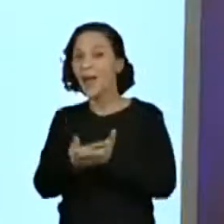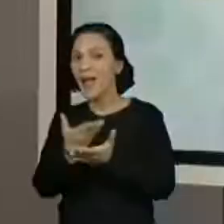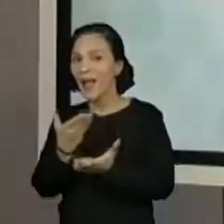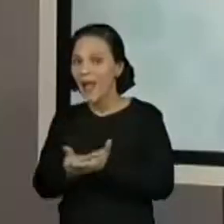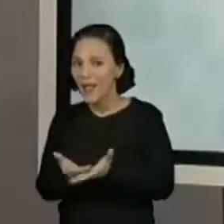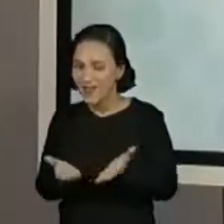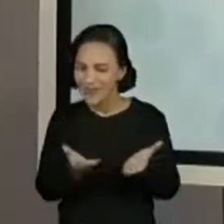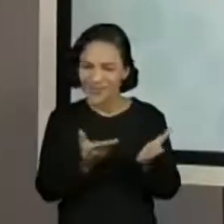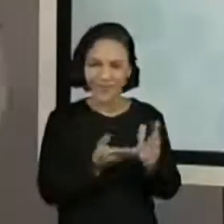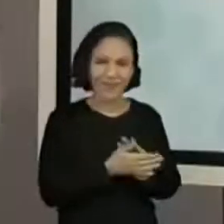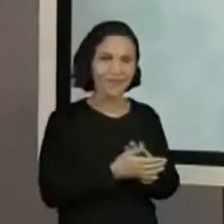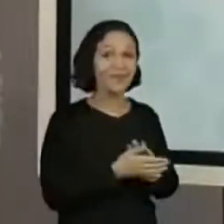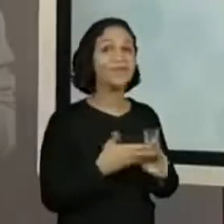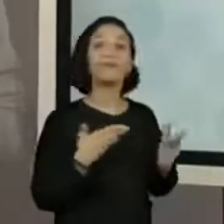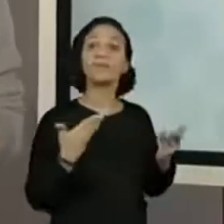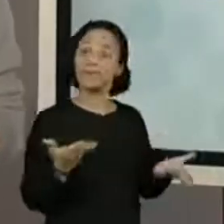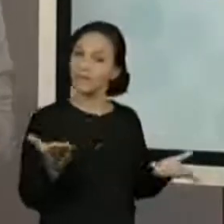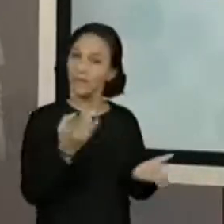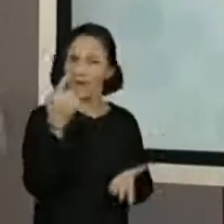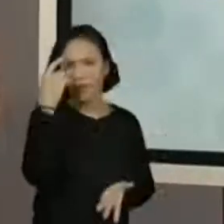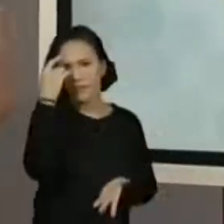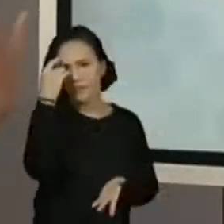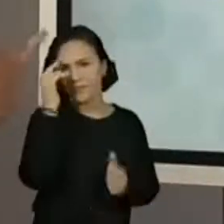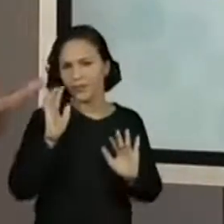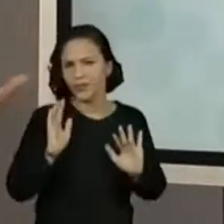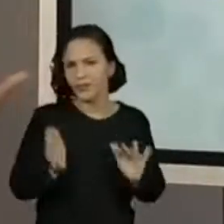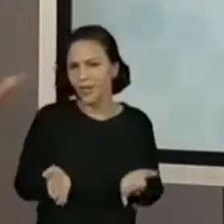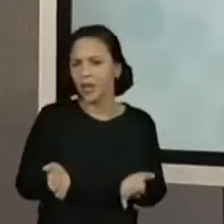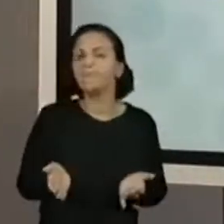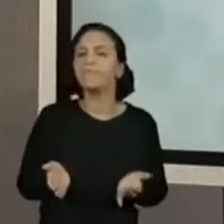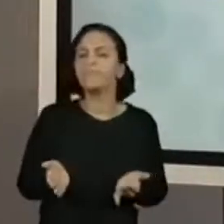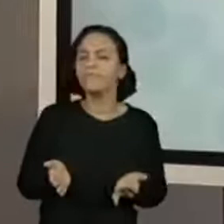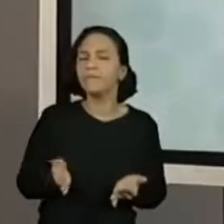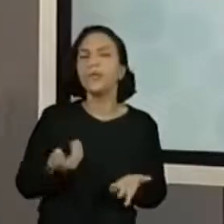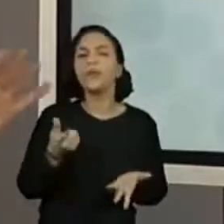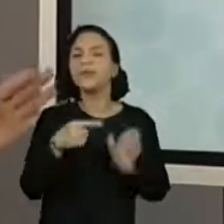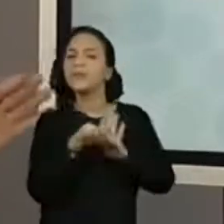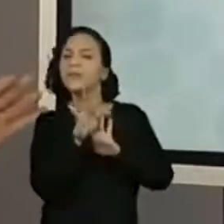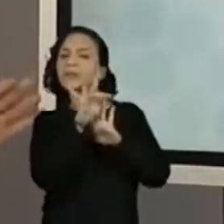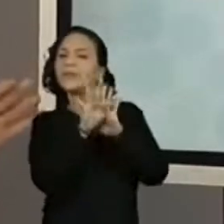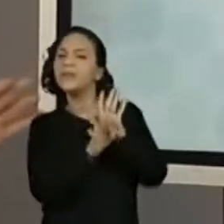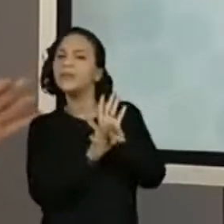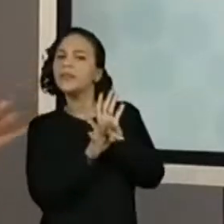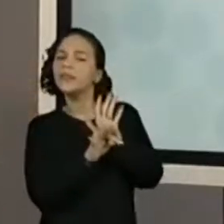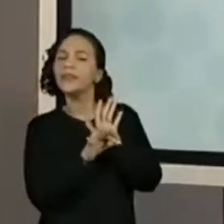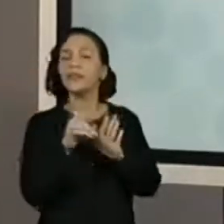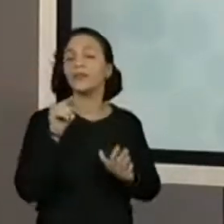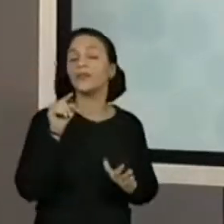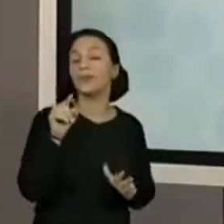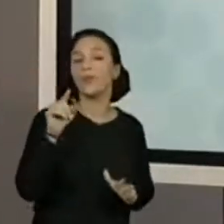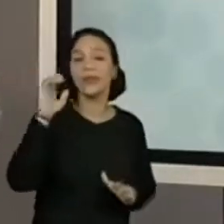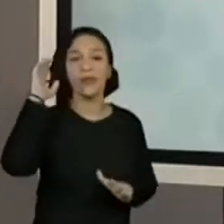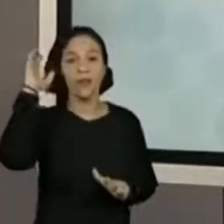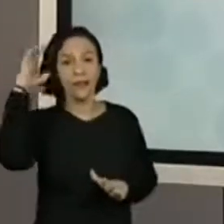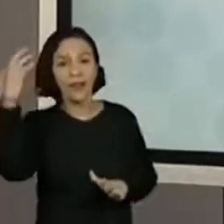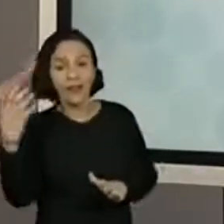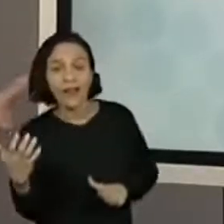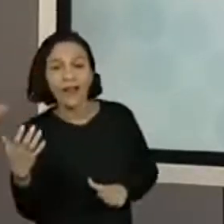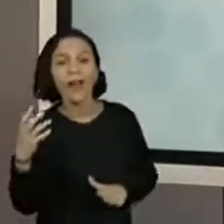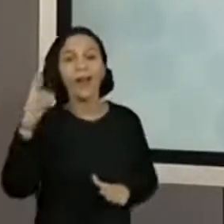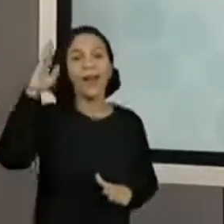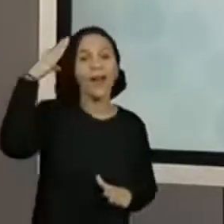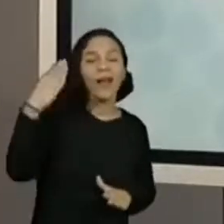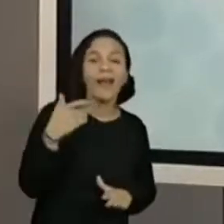professora Muito obrigada! Então, já vão pensando aí, qual será o texto que a professora Kelly e a professora Vivi escolheu para a gente